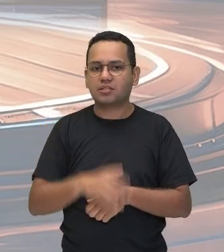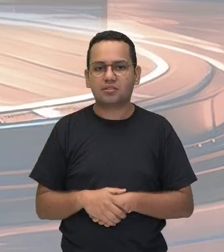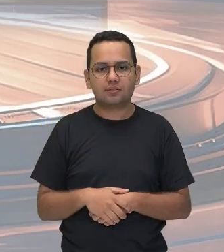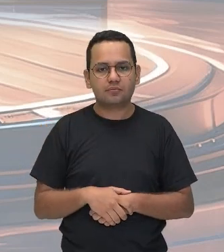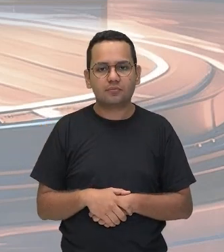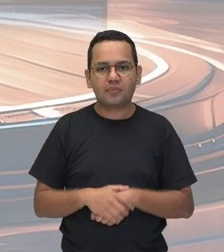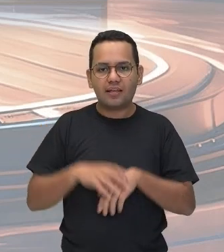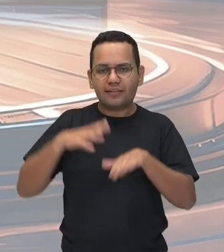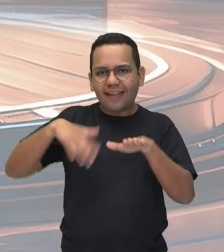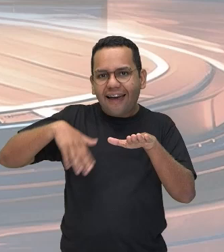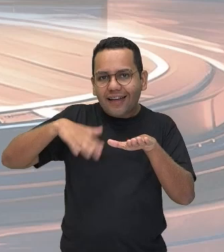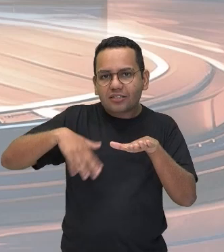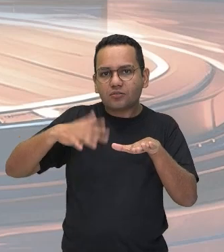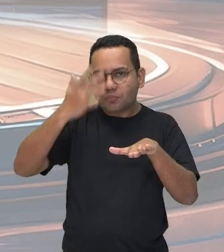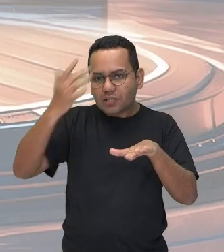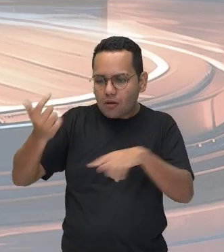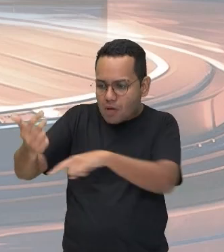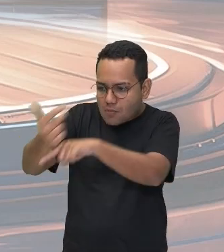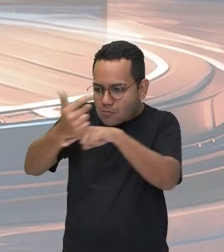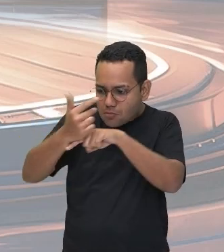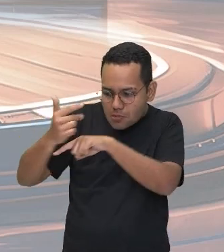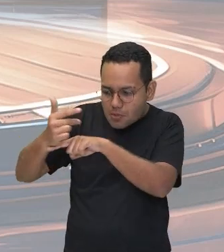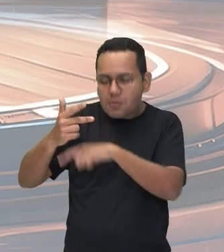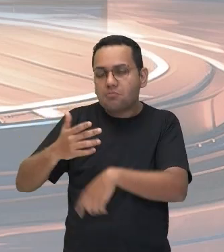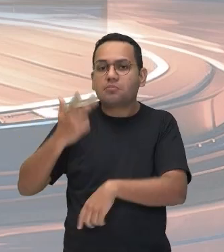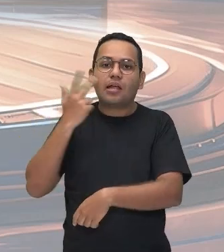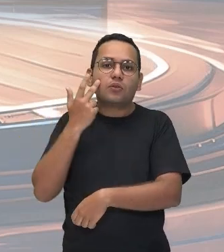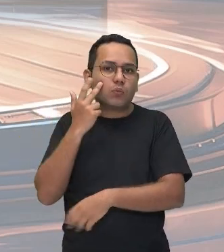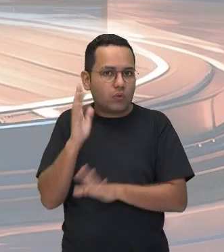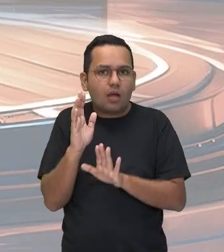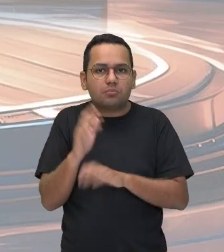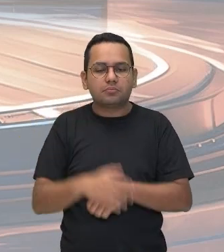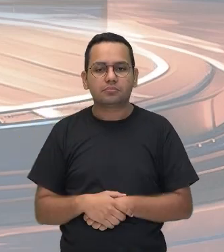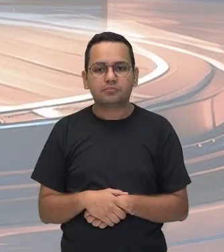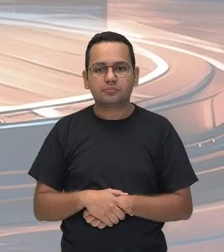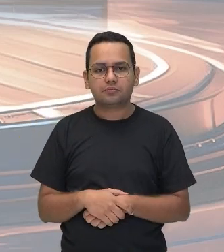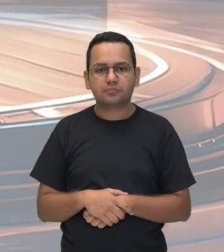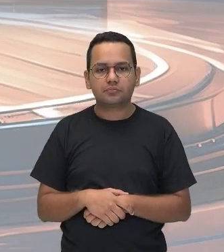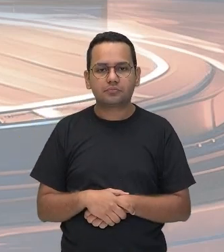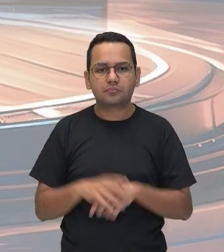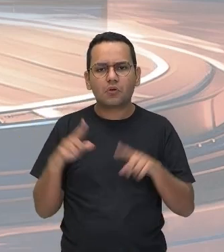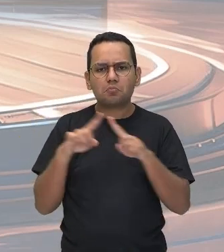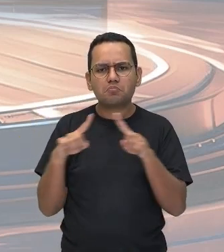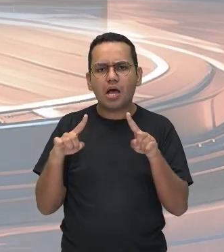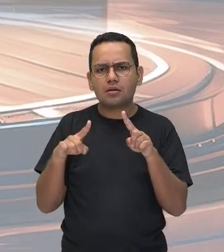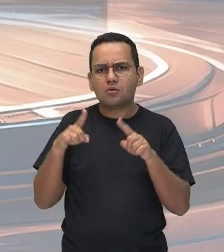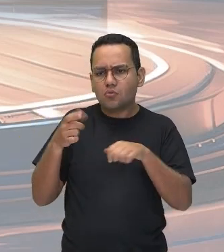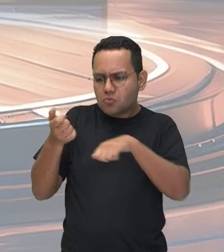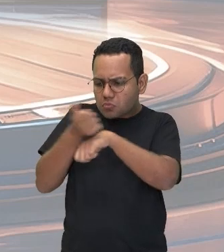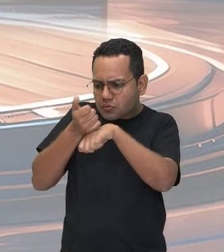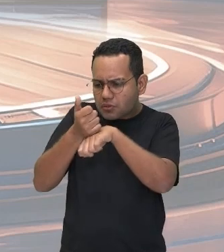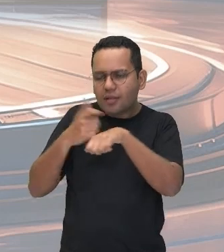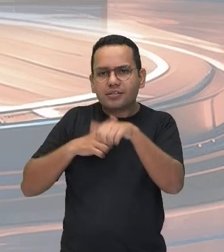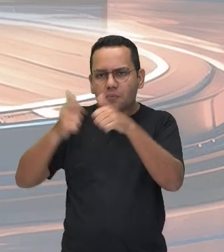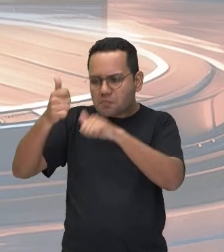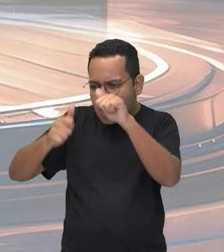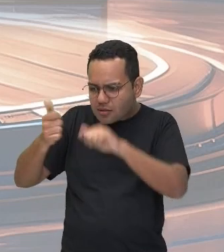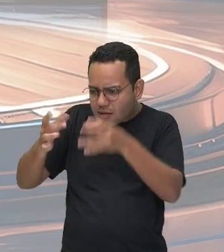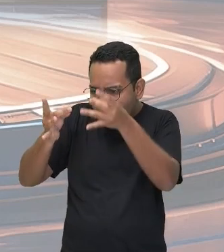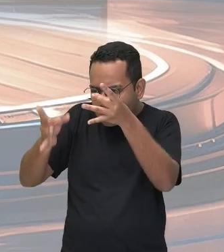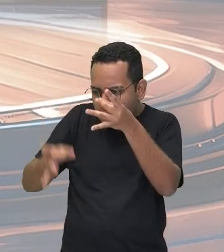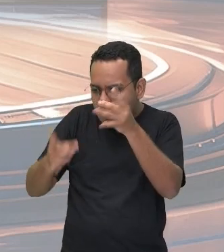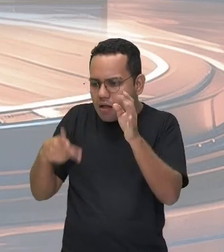atletas tornou-se mais comum. Com isso, os profissionais passaram a fazer análises mais detalhadas dos movimentos,